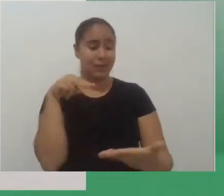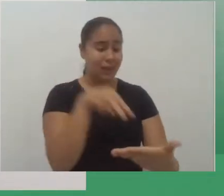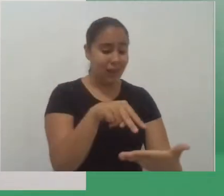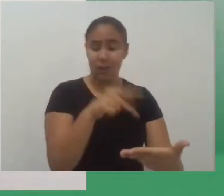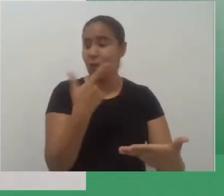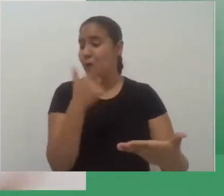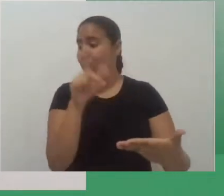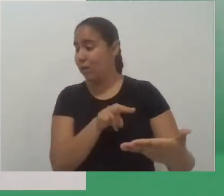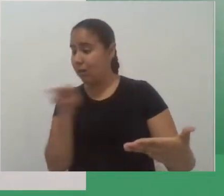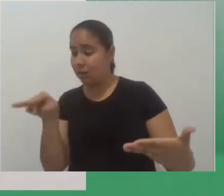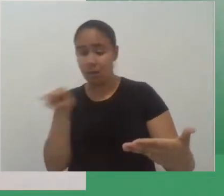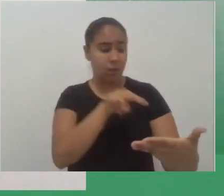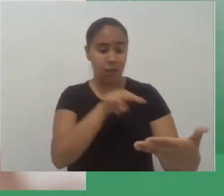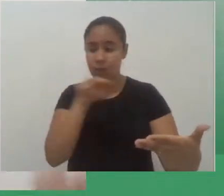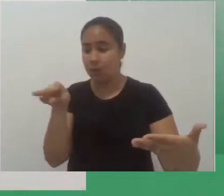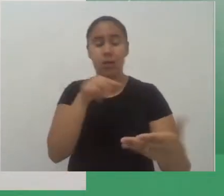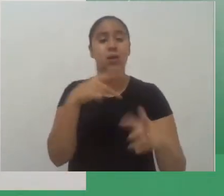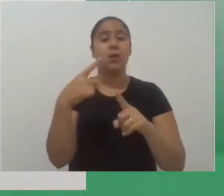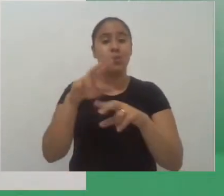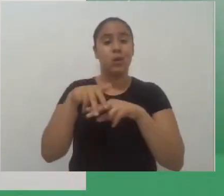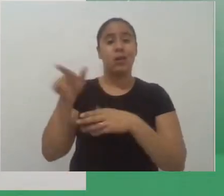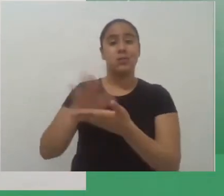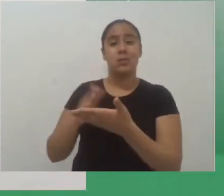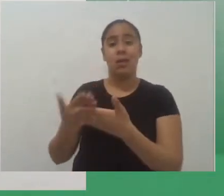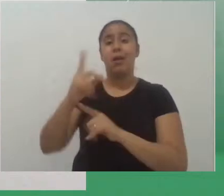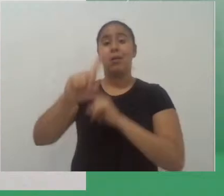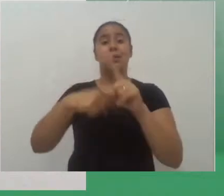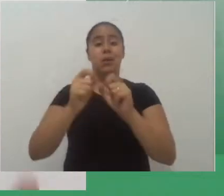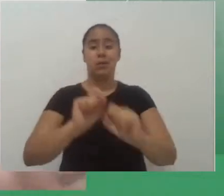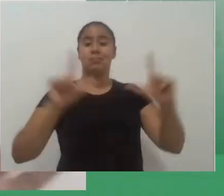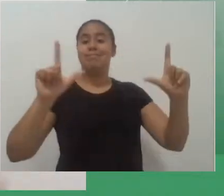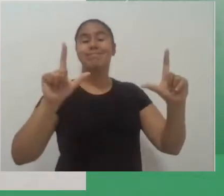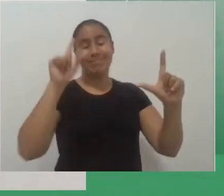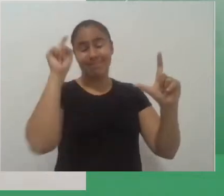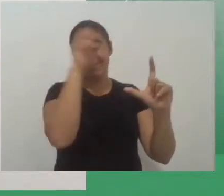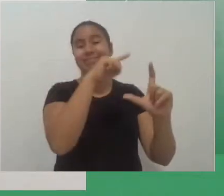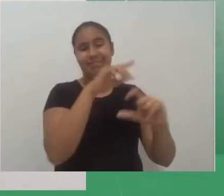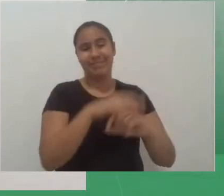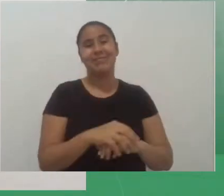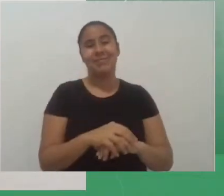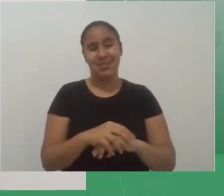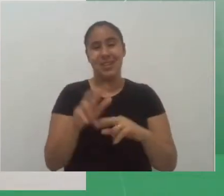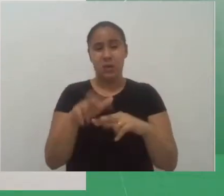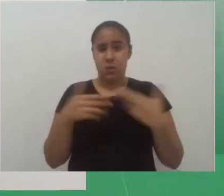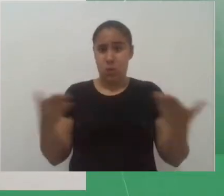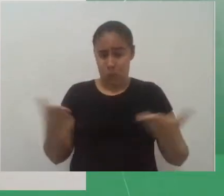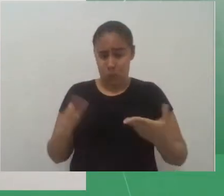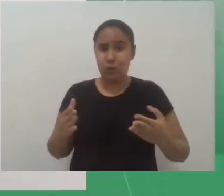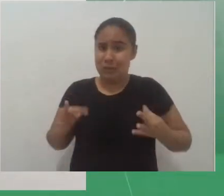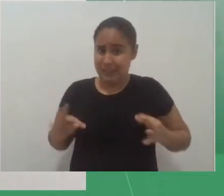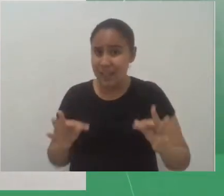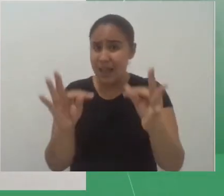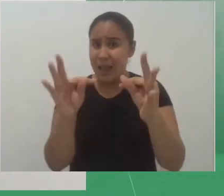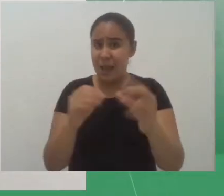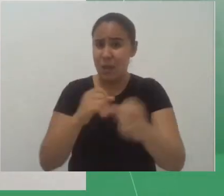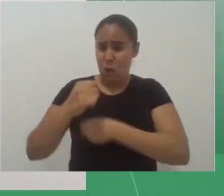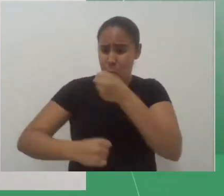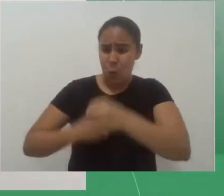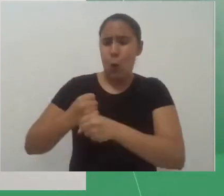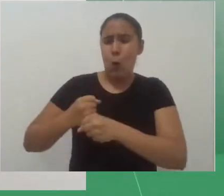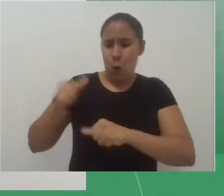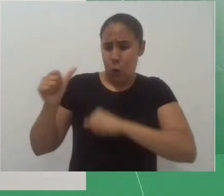infelizmente né infelizmente pela nossa evolução tecnológica a acessibilidade digital ainda é um tema bastante